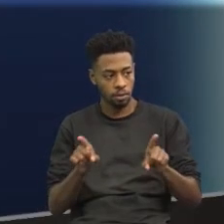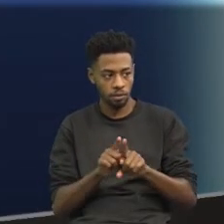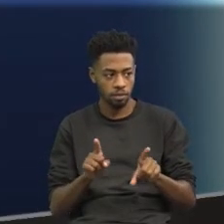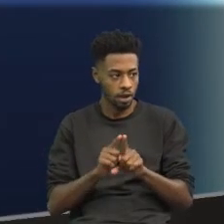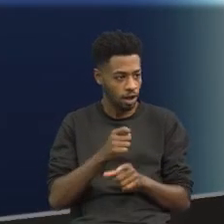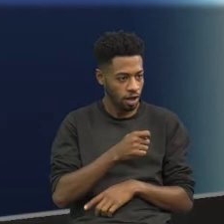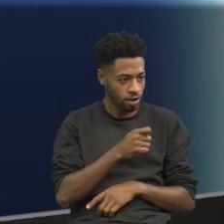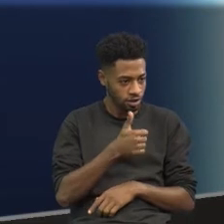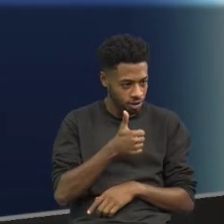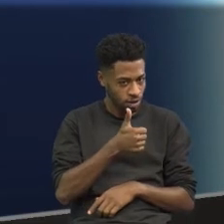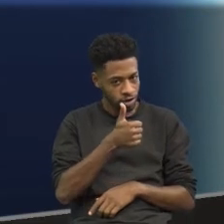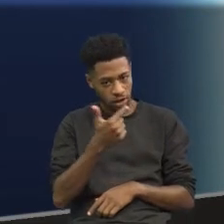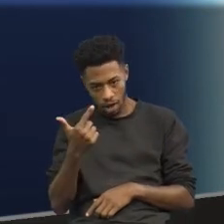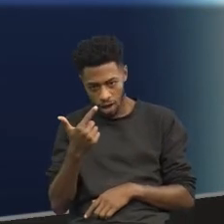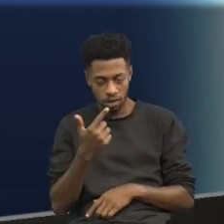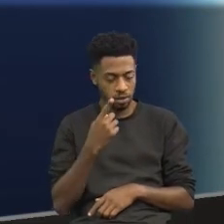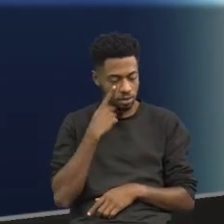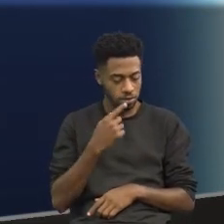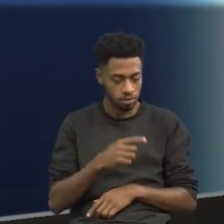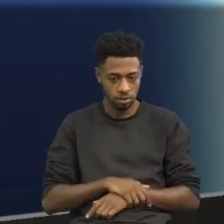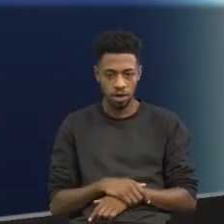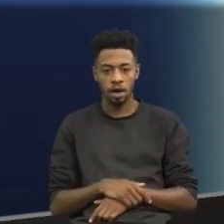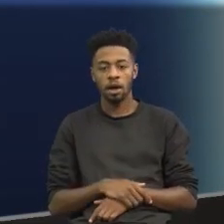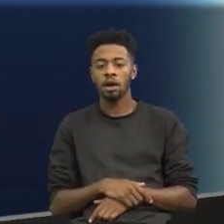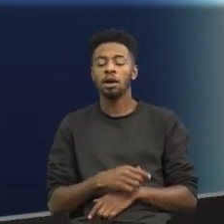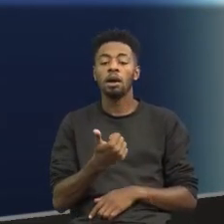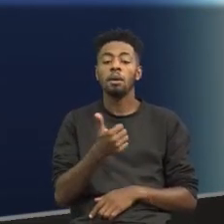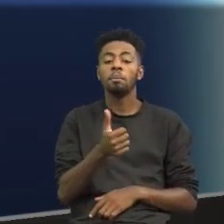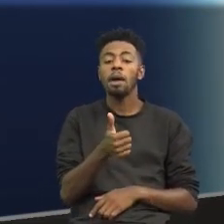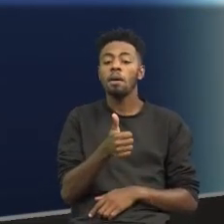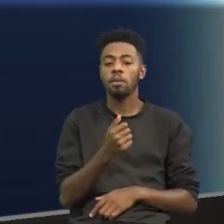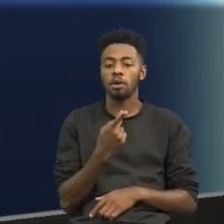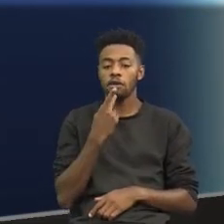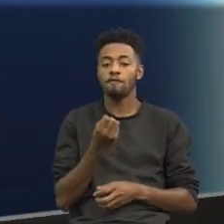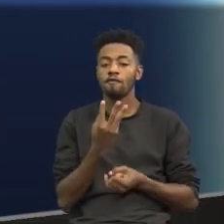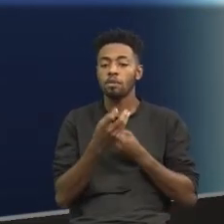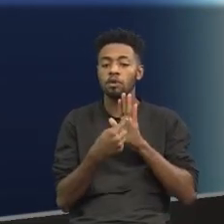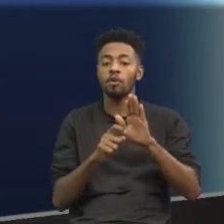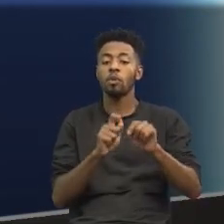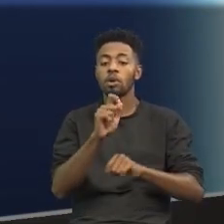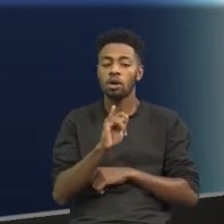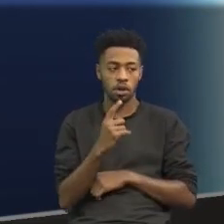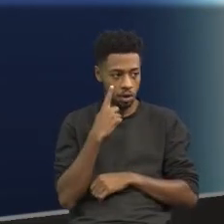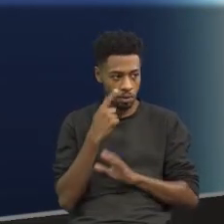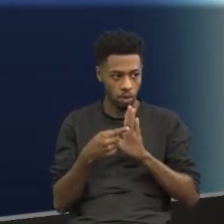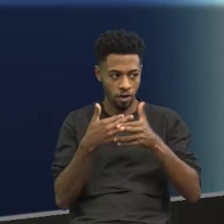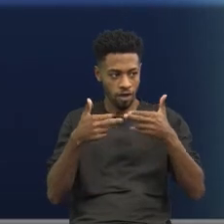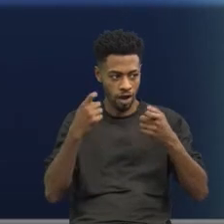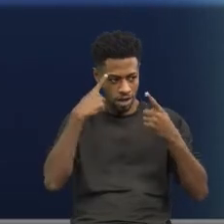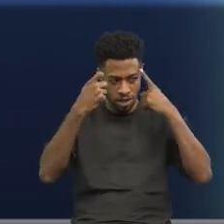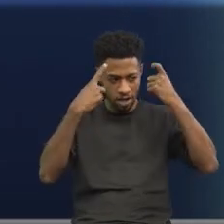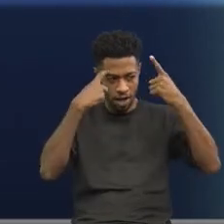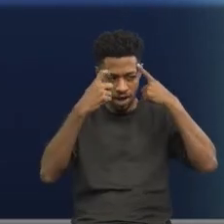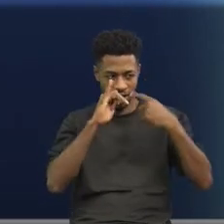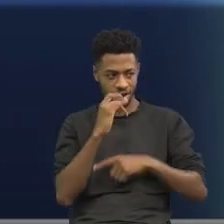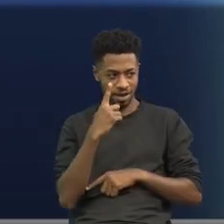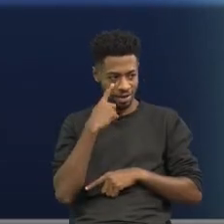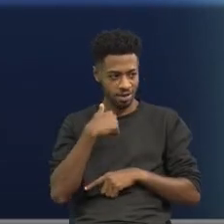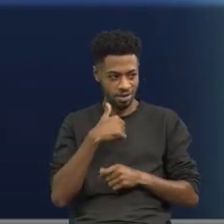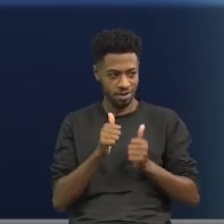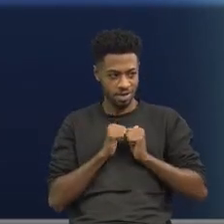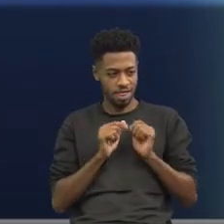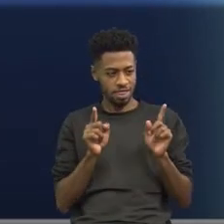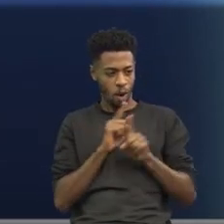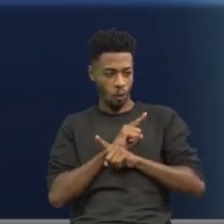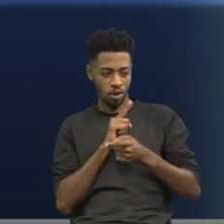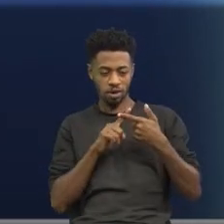questão. Décima primeira questão, ele traz para a gente a seguinte informação. Expressam ideia de negação e